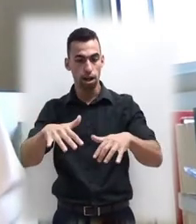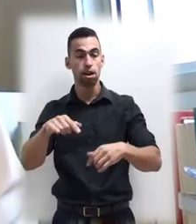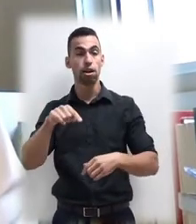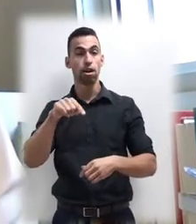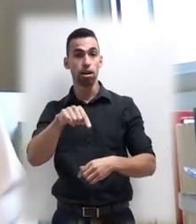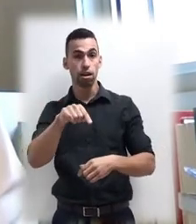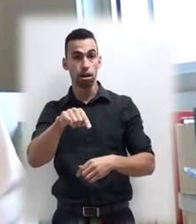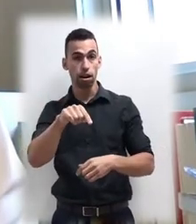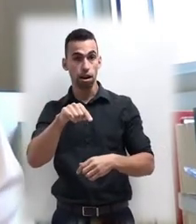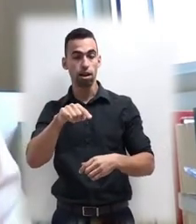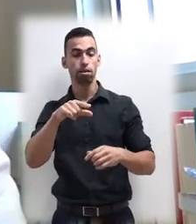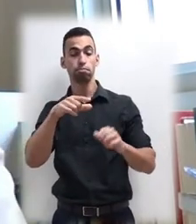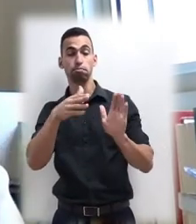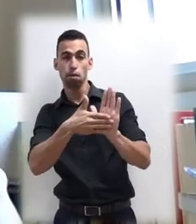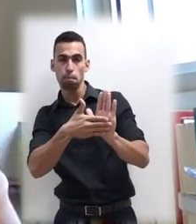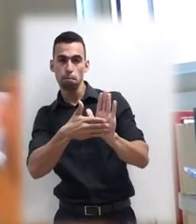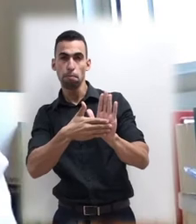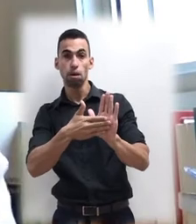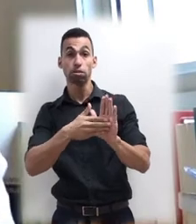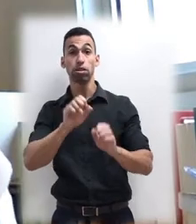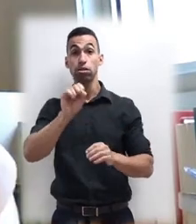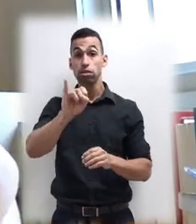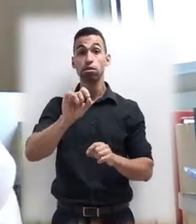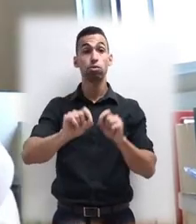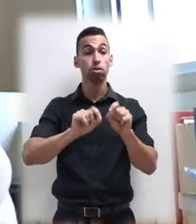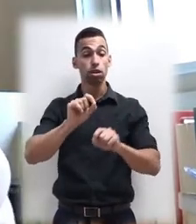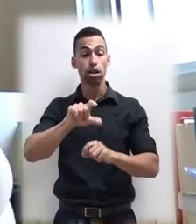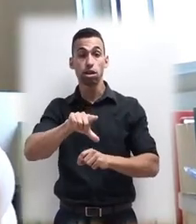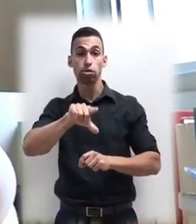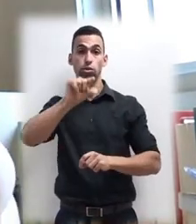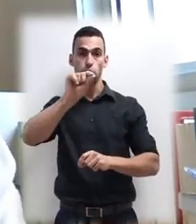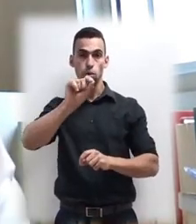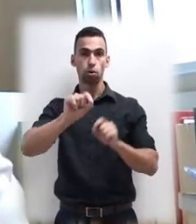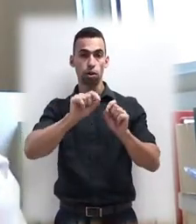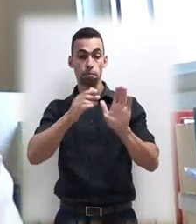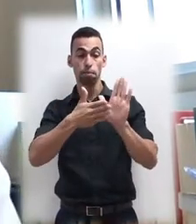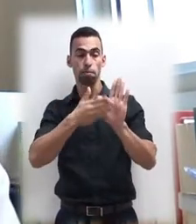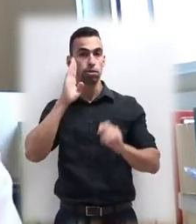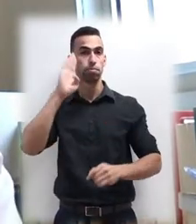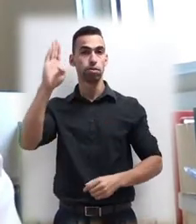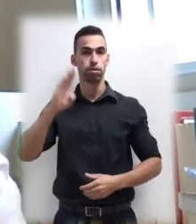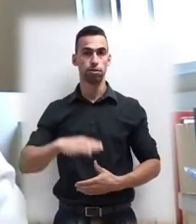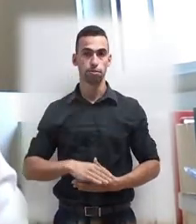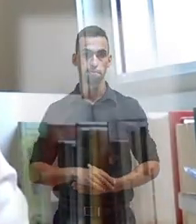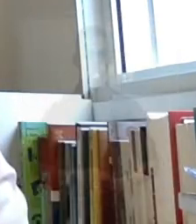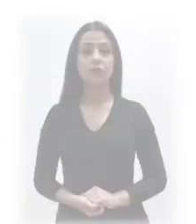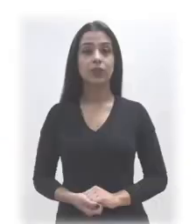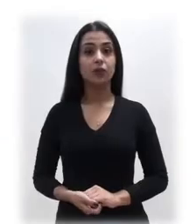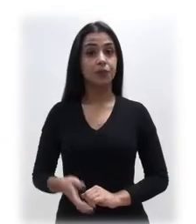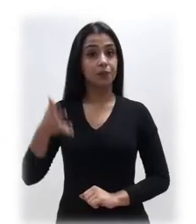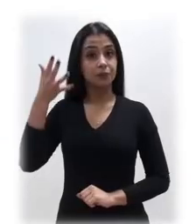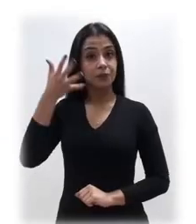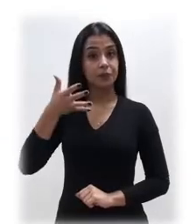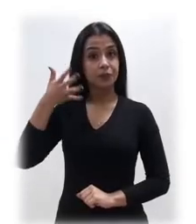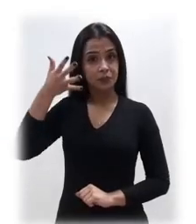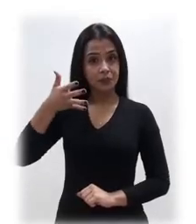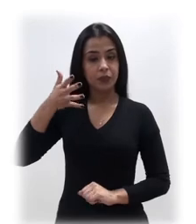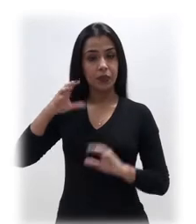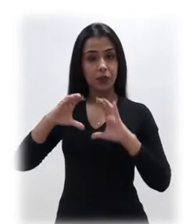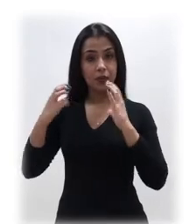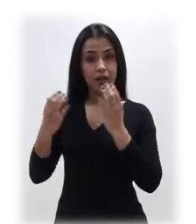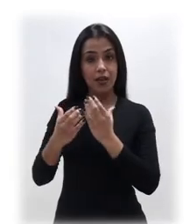E aí, dentro de todas as propostas, se elejam algumas delas como prioridades. Então, os ciclos de